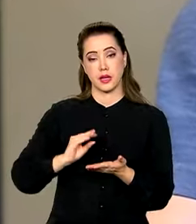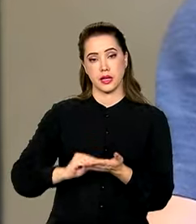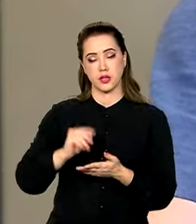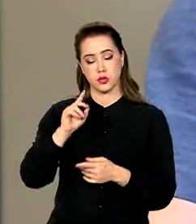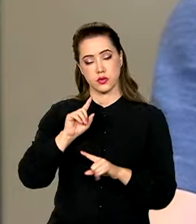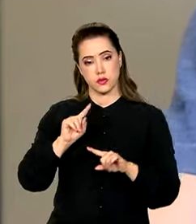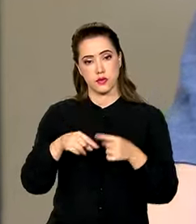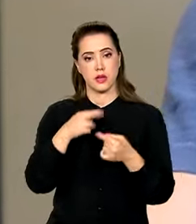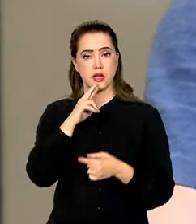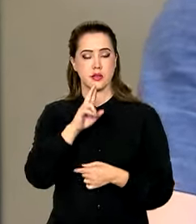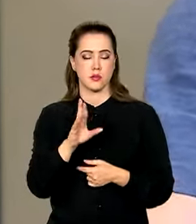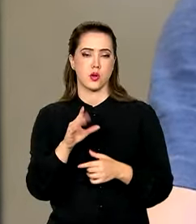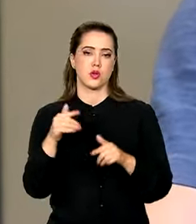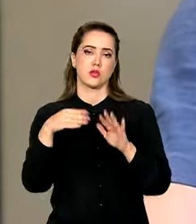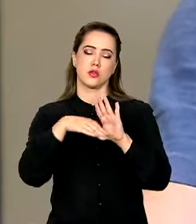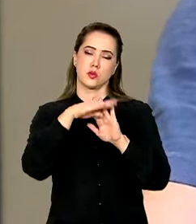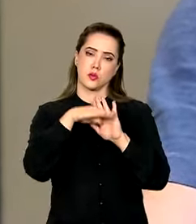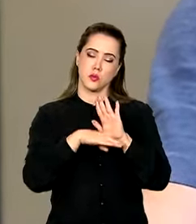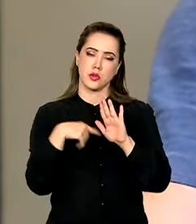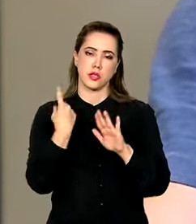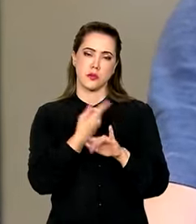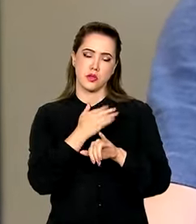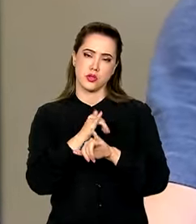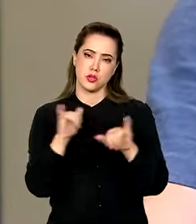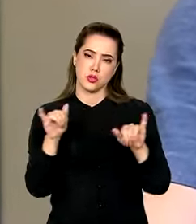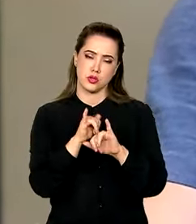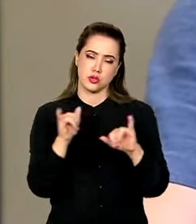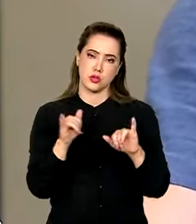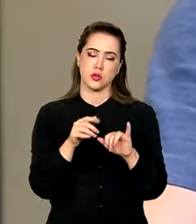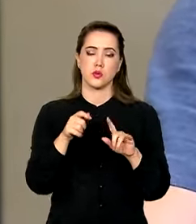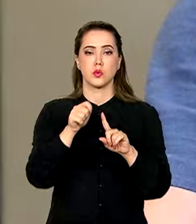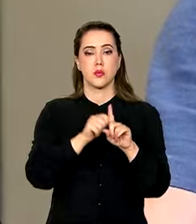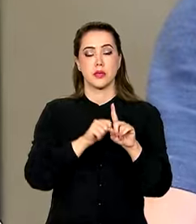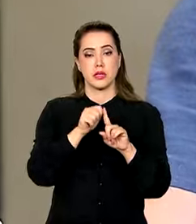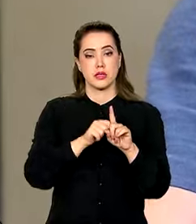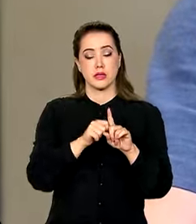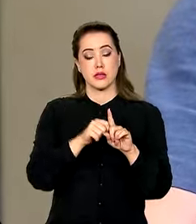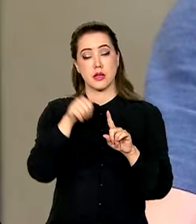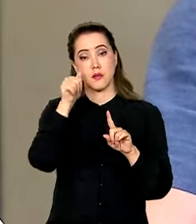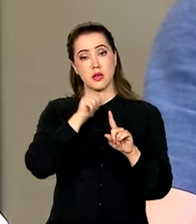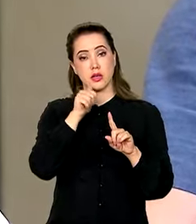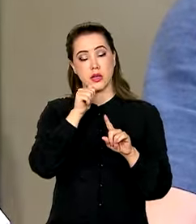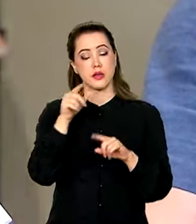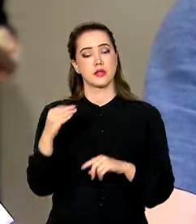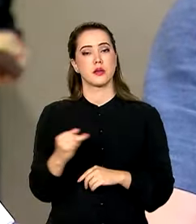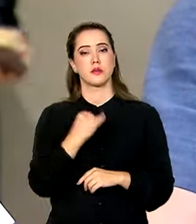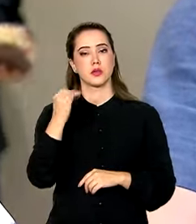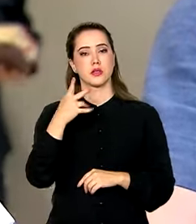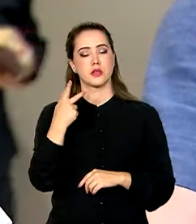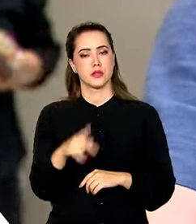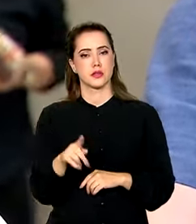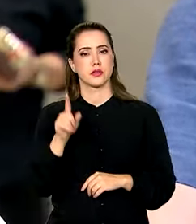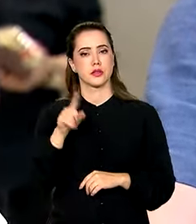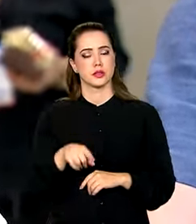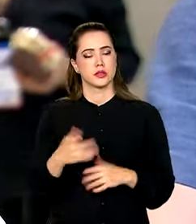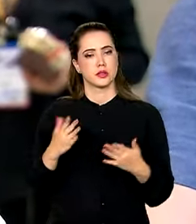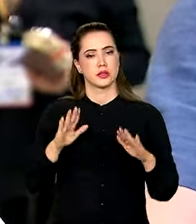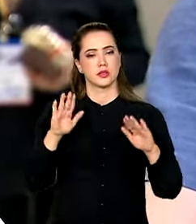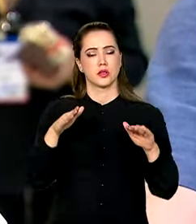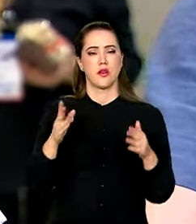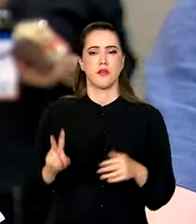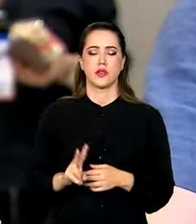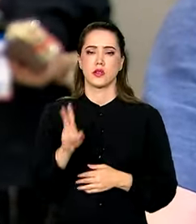consequência de um programa que lançamos no mês dedicado às mulheres. E a sua importância é tanto a